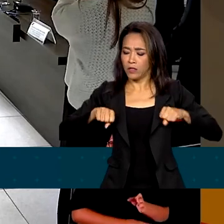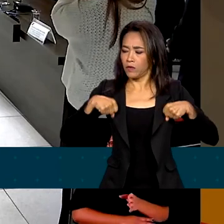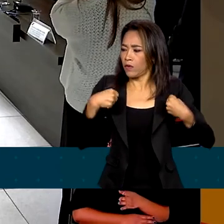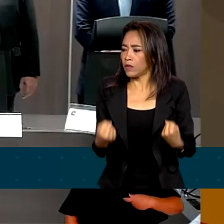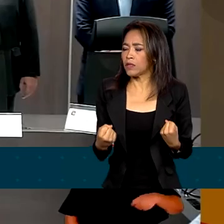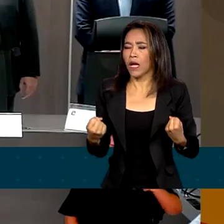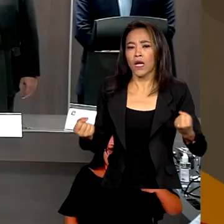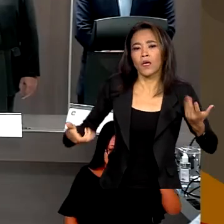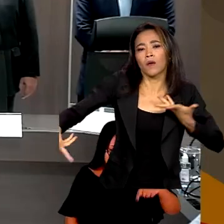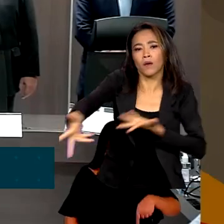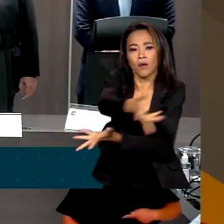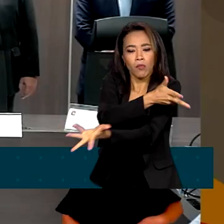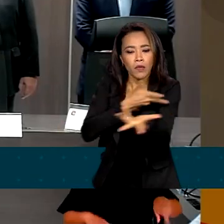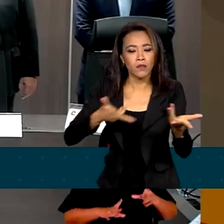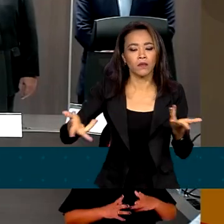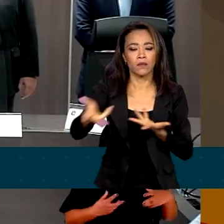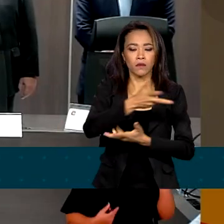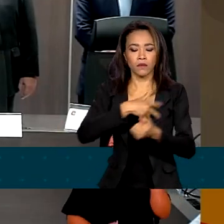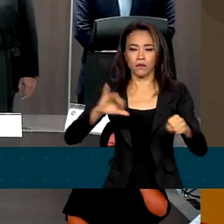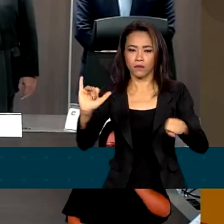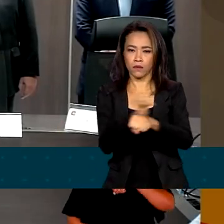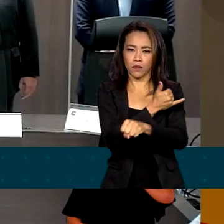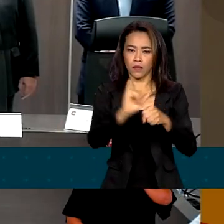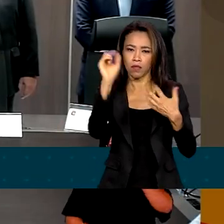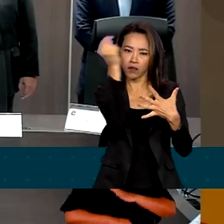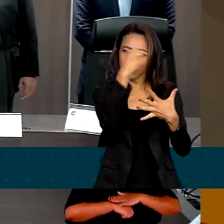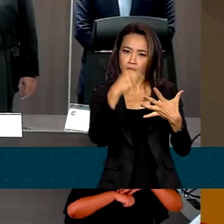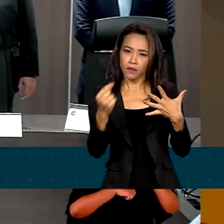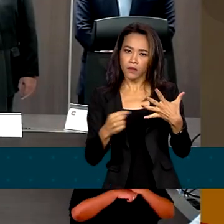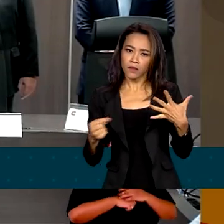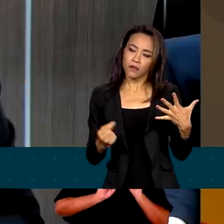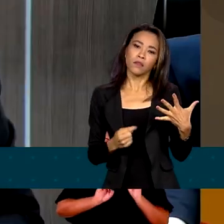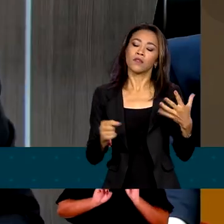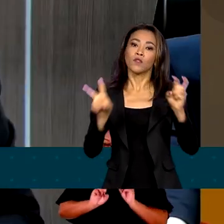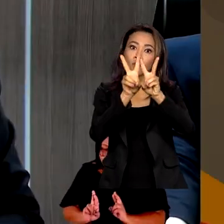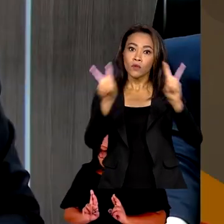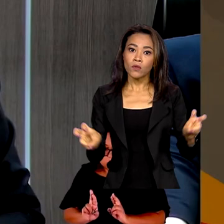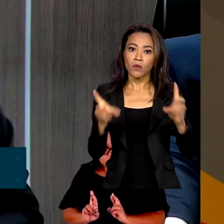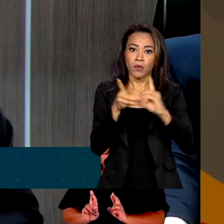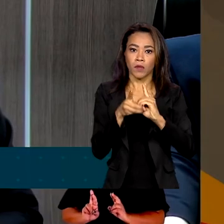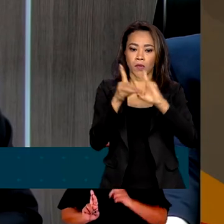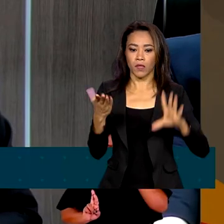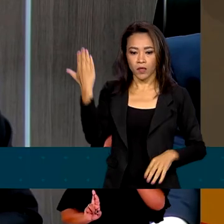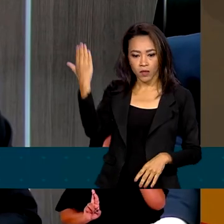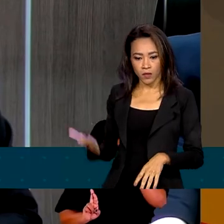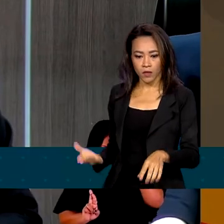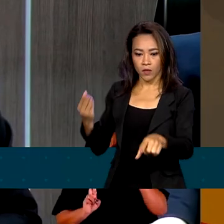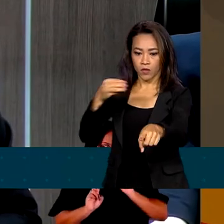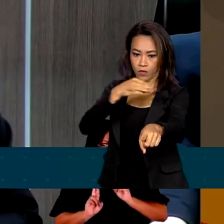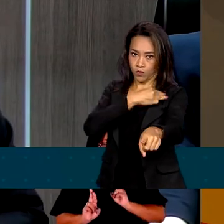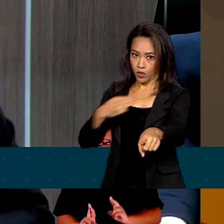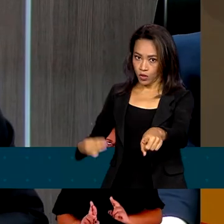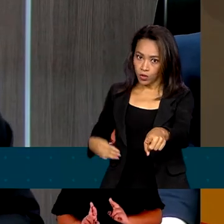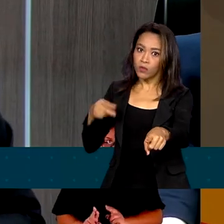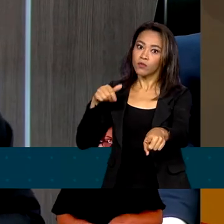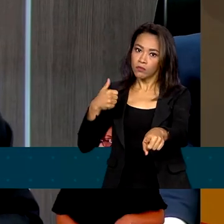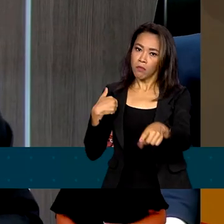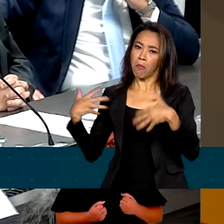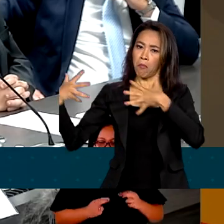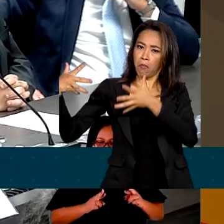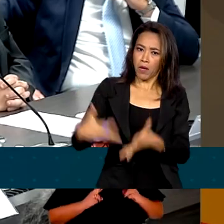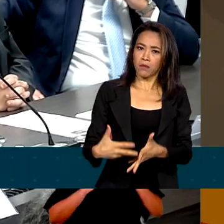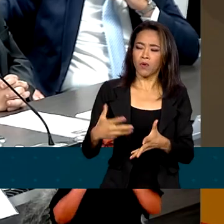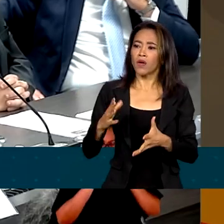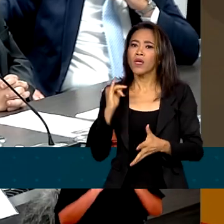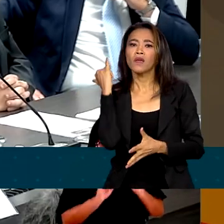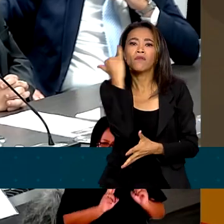compartilhamento e a coordenação de ações voltadas à defesa da democracia. O ministro da Educação participou do evento e disse que as escolas